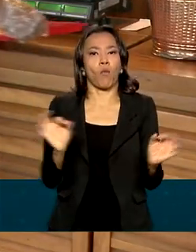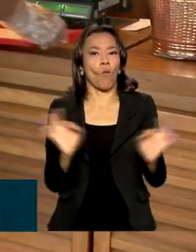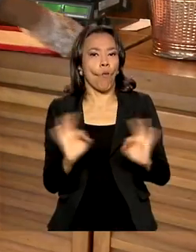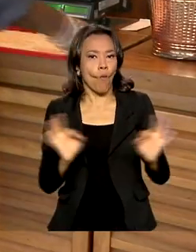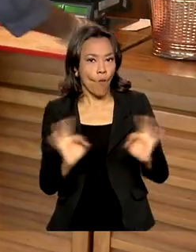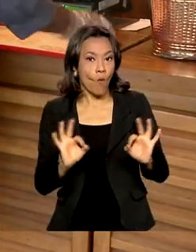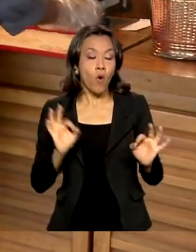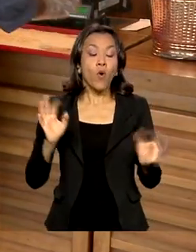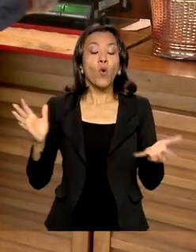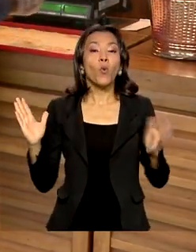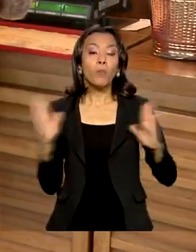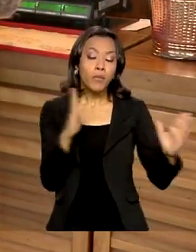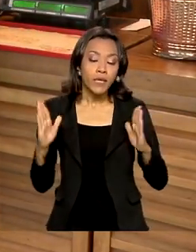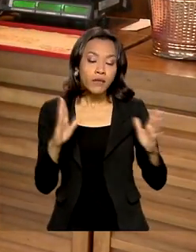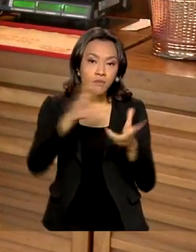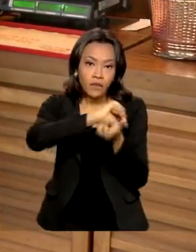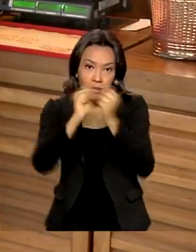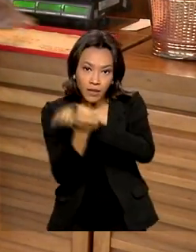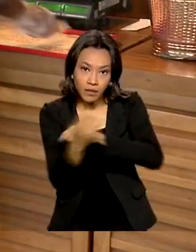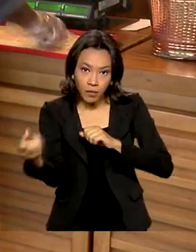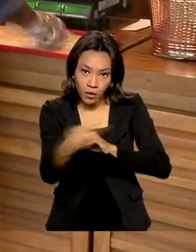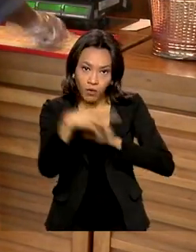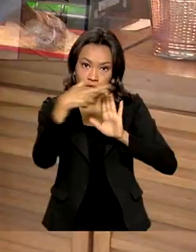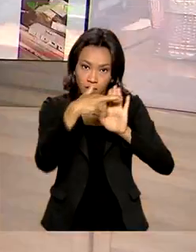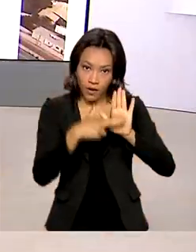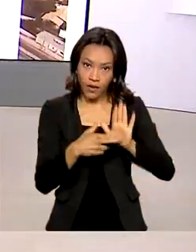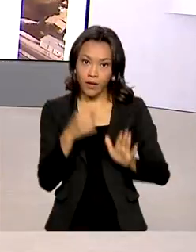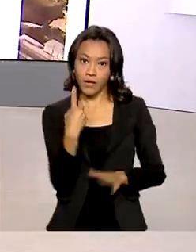para as novas regras é de 18 meses.